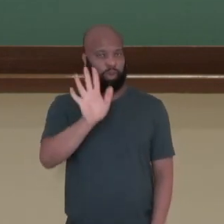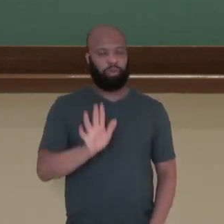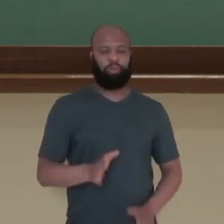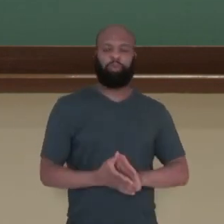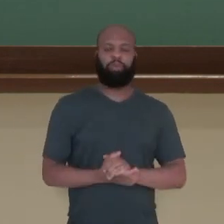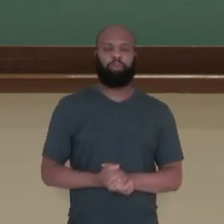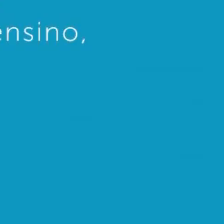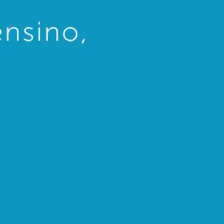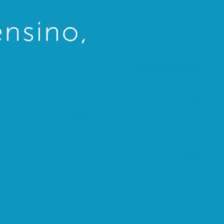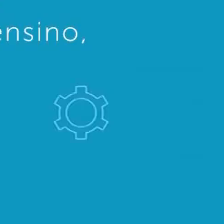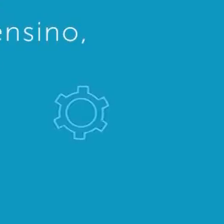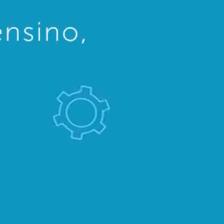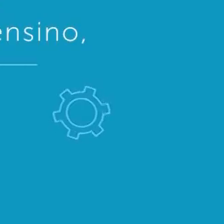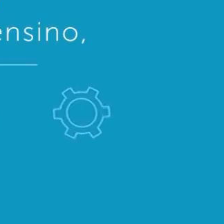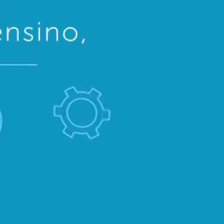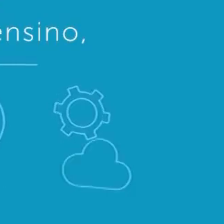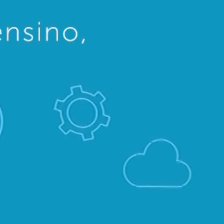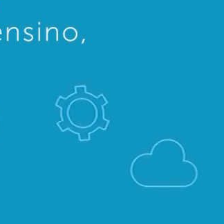breve!